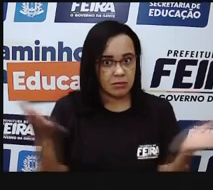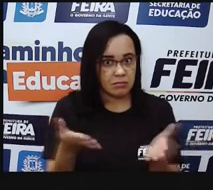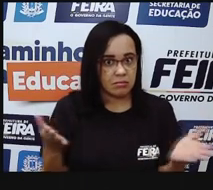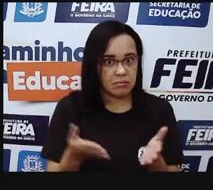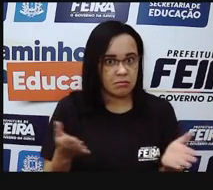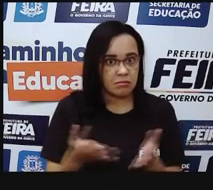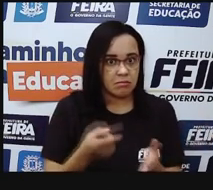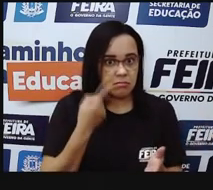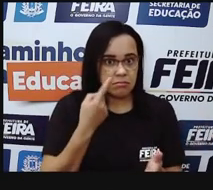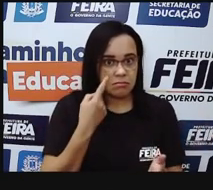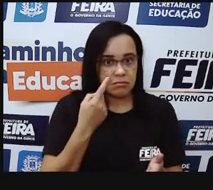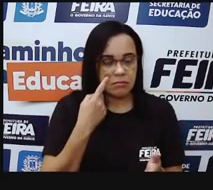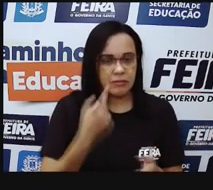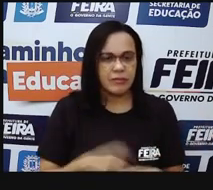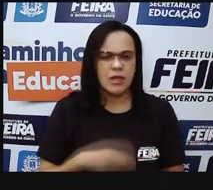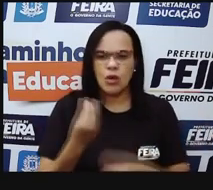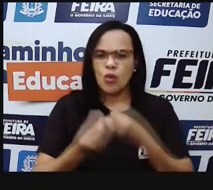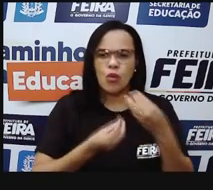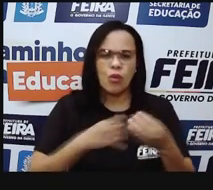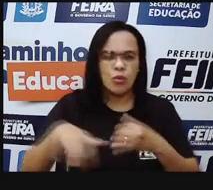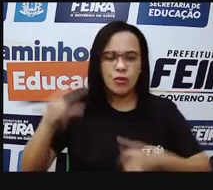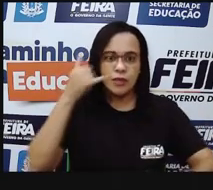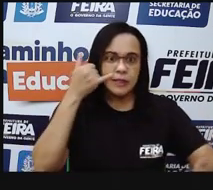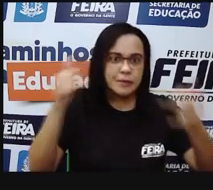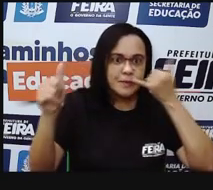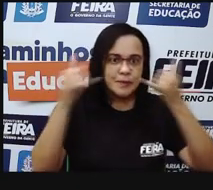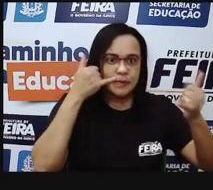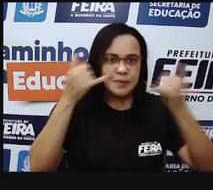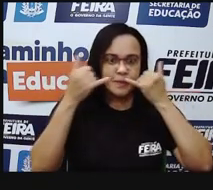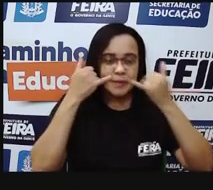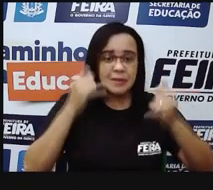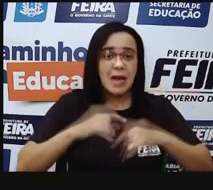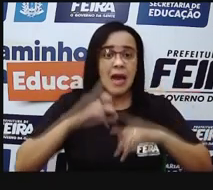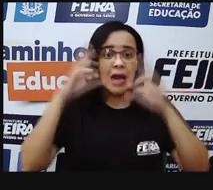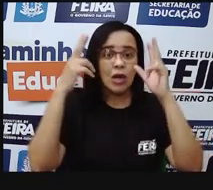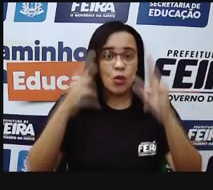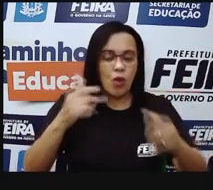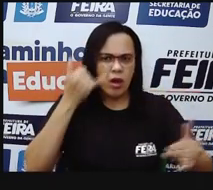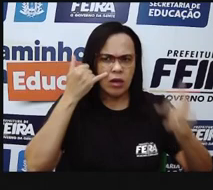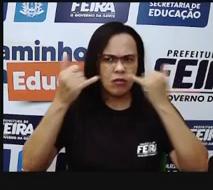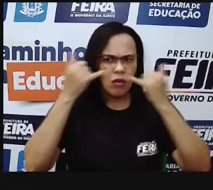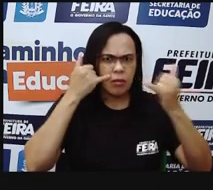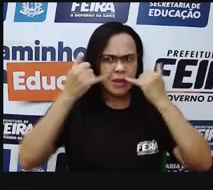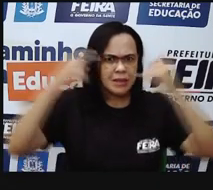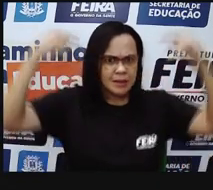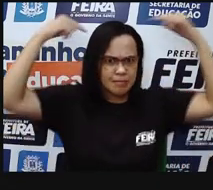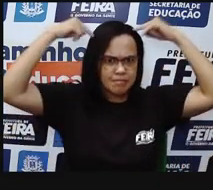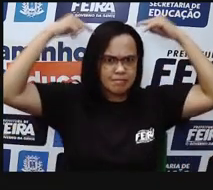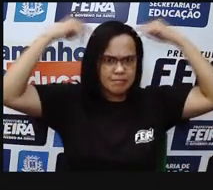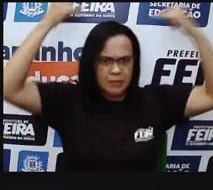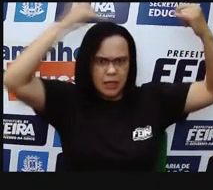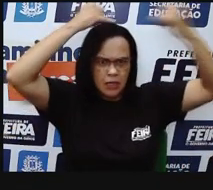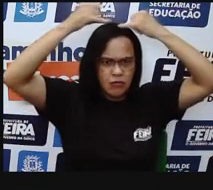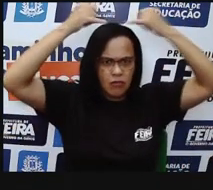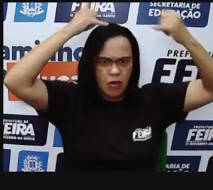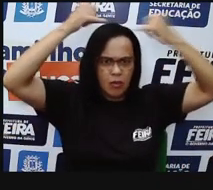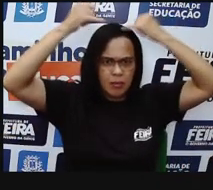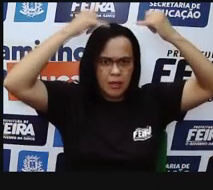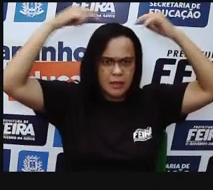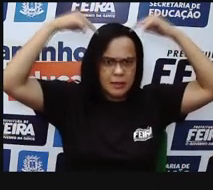informação para o nosso cérebro. E aí, o nosso cérebro vai reconhecer, né? Vai